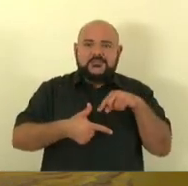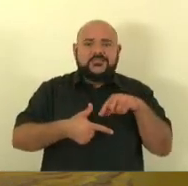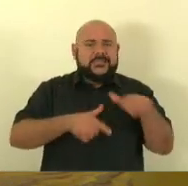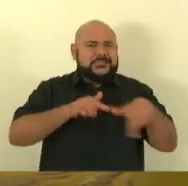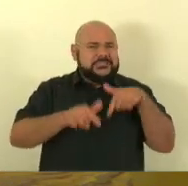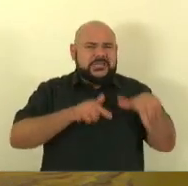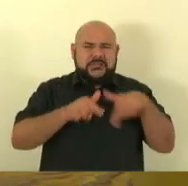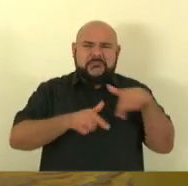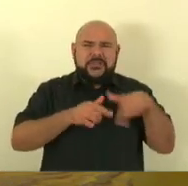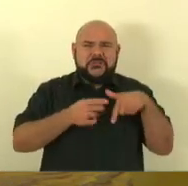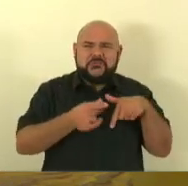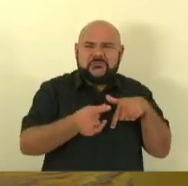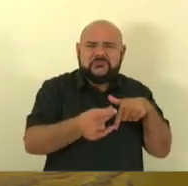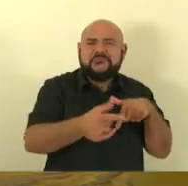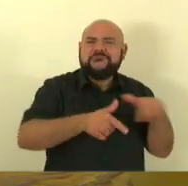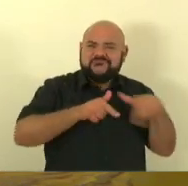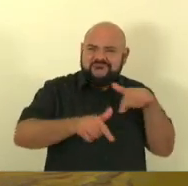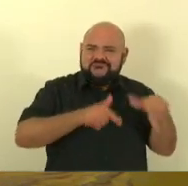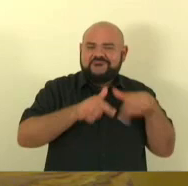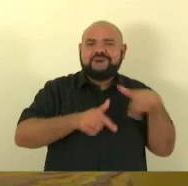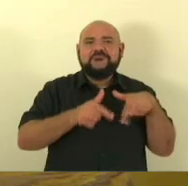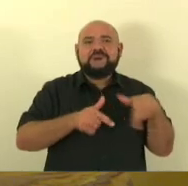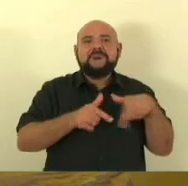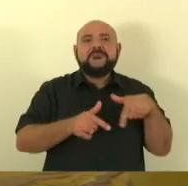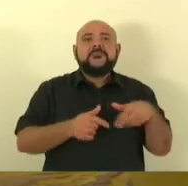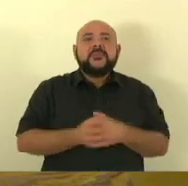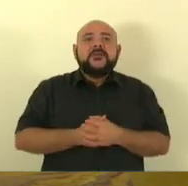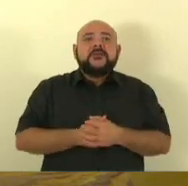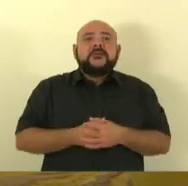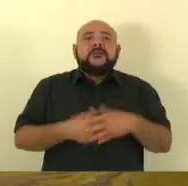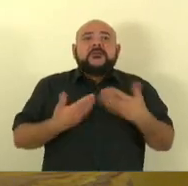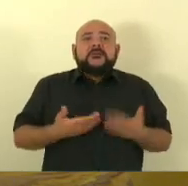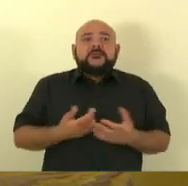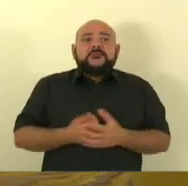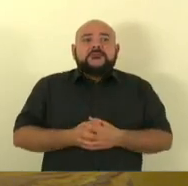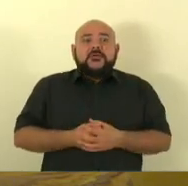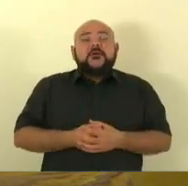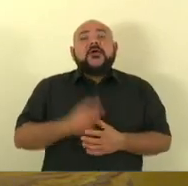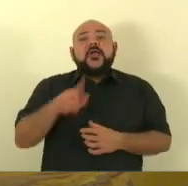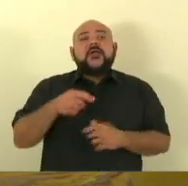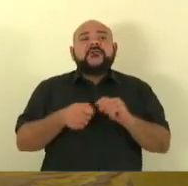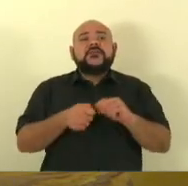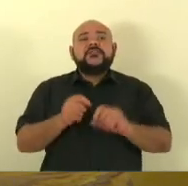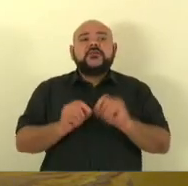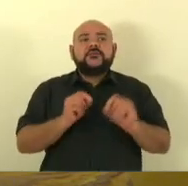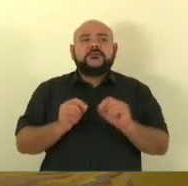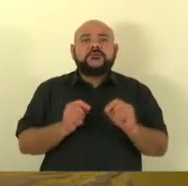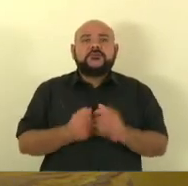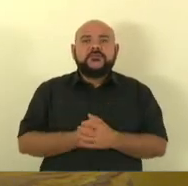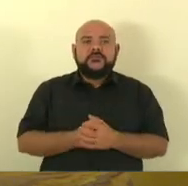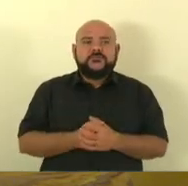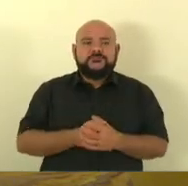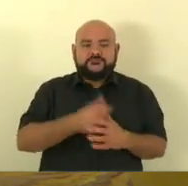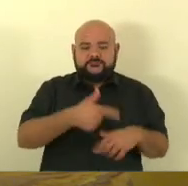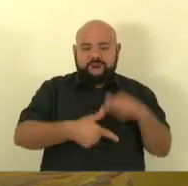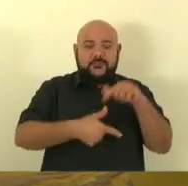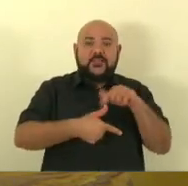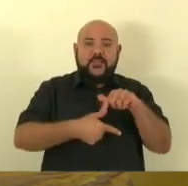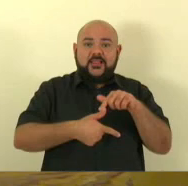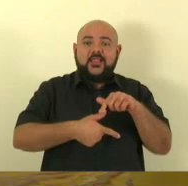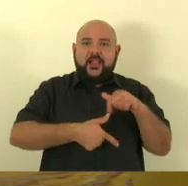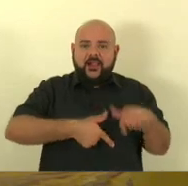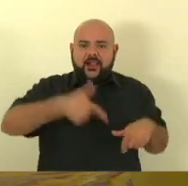trabalhou a vida inteira. Isto é, dá ao policial a sua ferramenta de trabalho para se